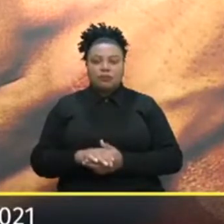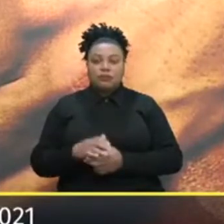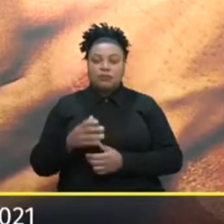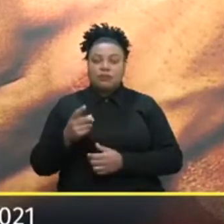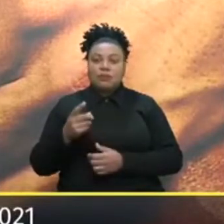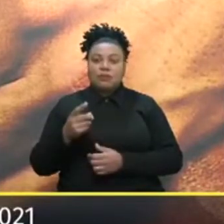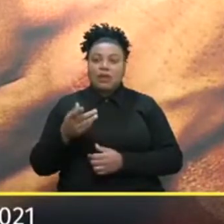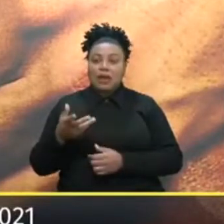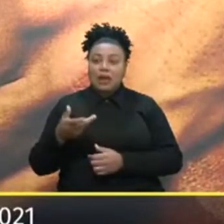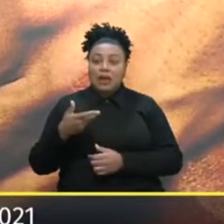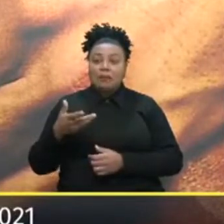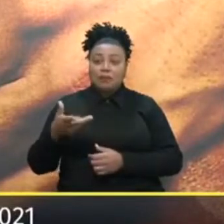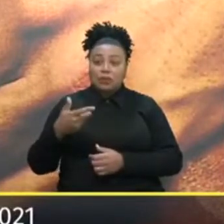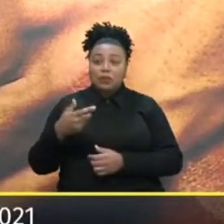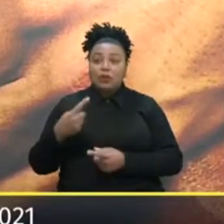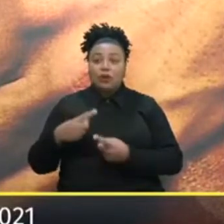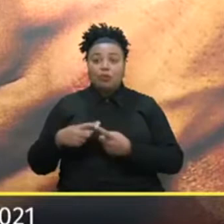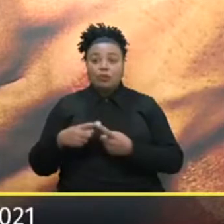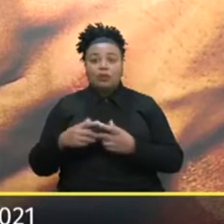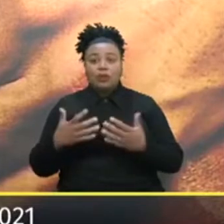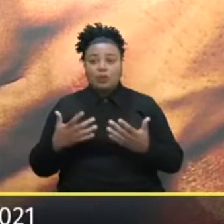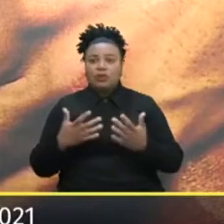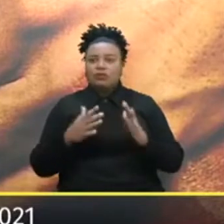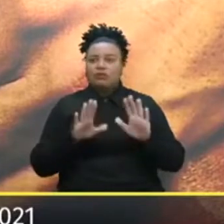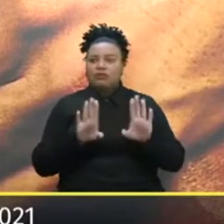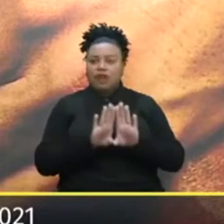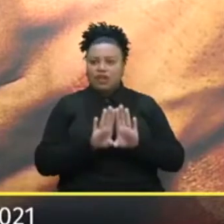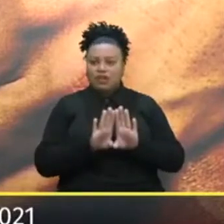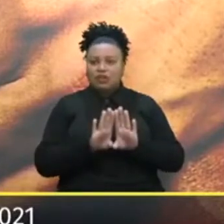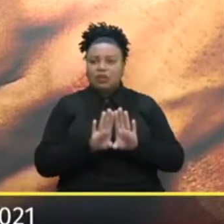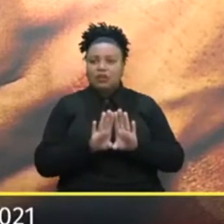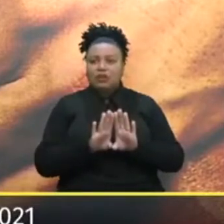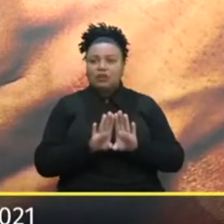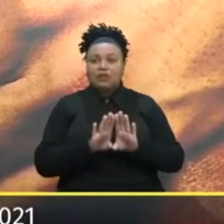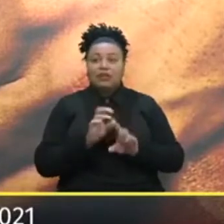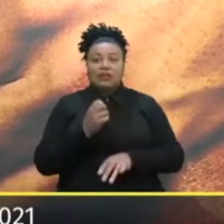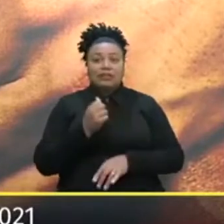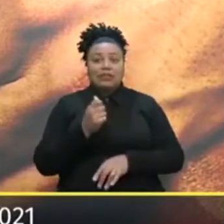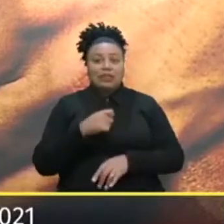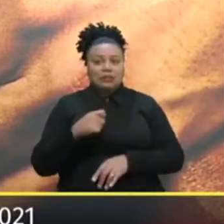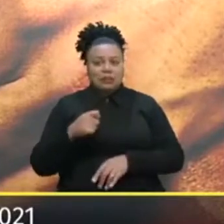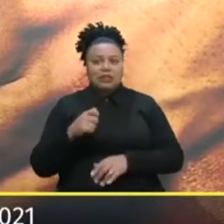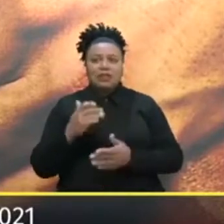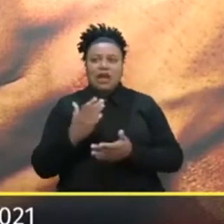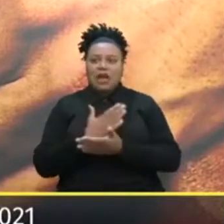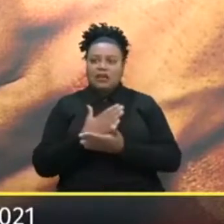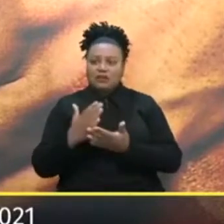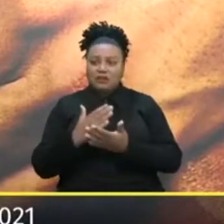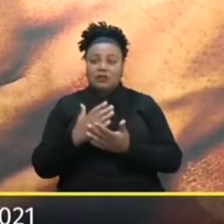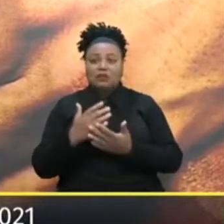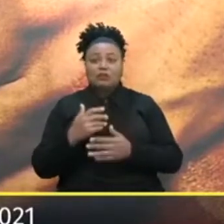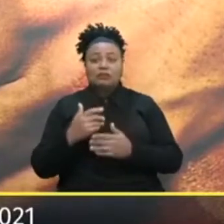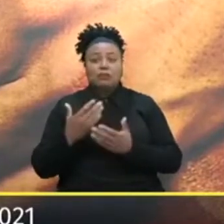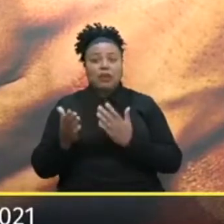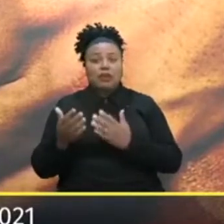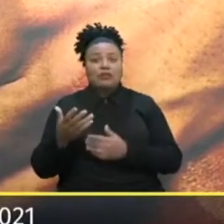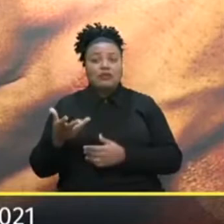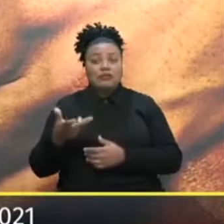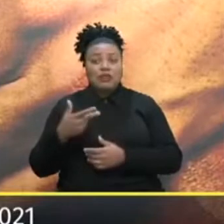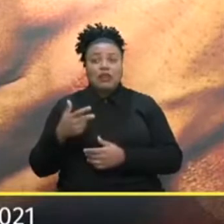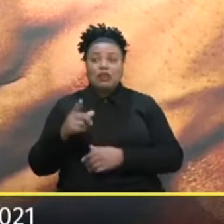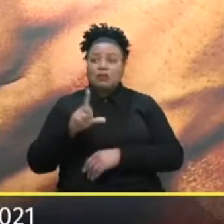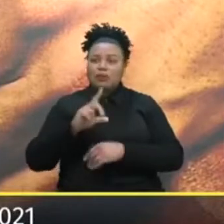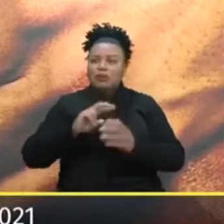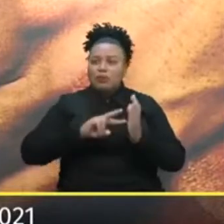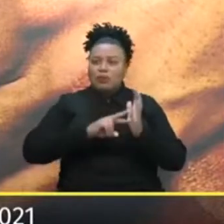Serenidade Porque Quando você fica Com o negócio fechado Por seis meses Acaba que você Às vezes perde Um pouco da serenidade E